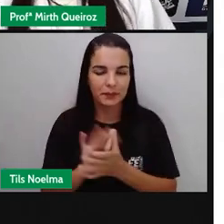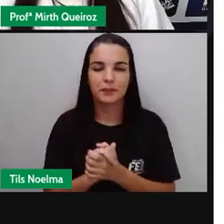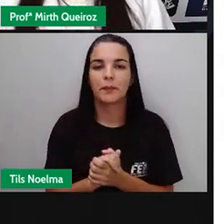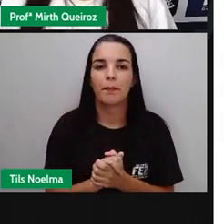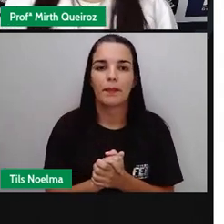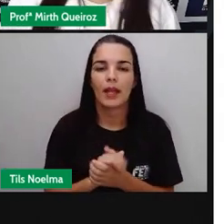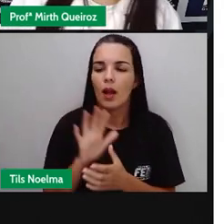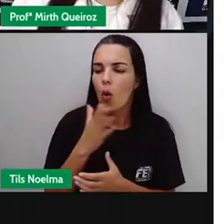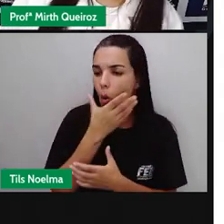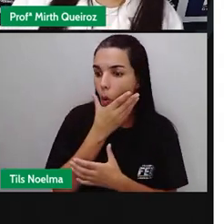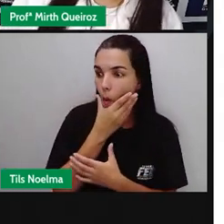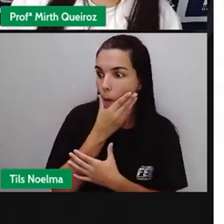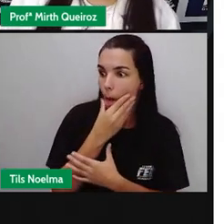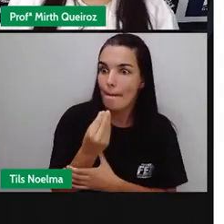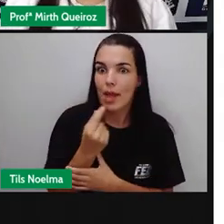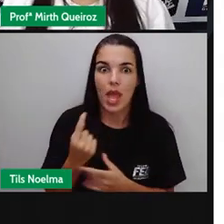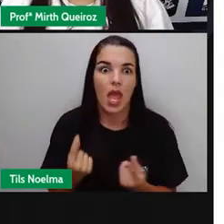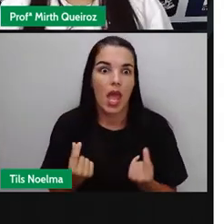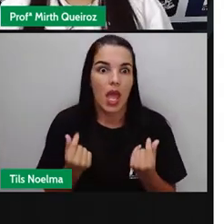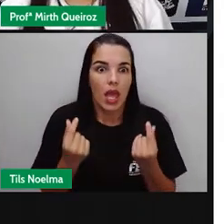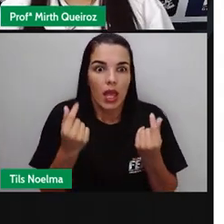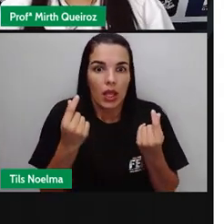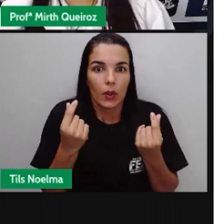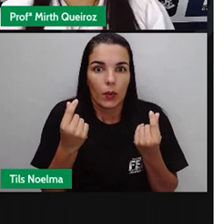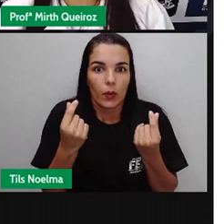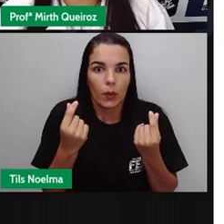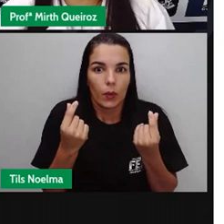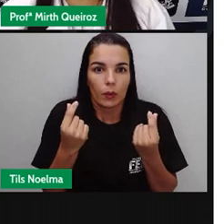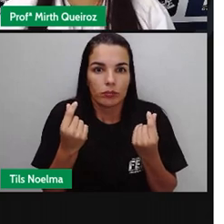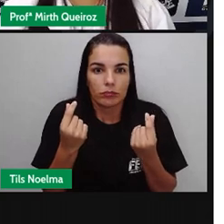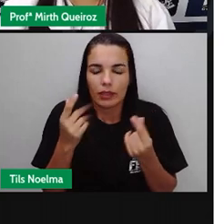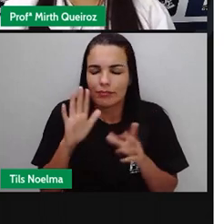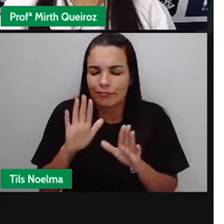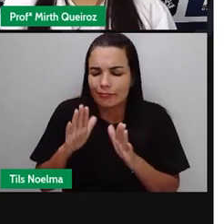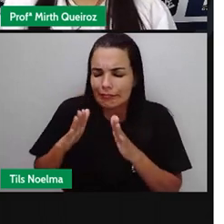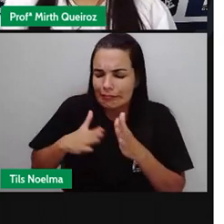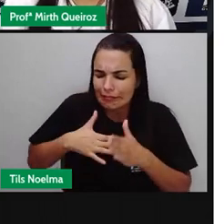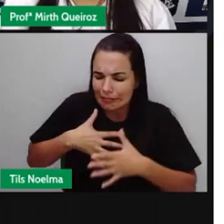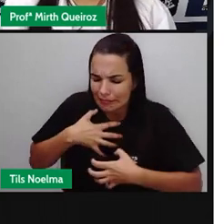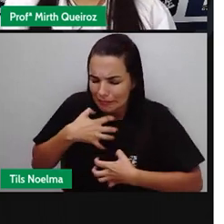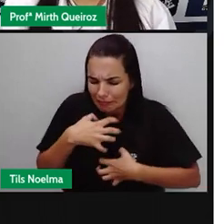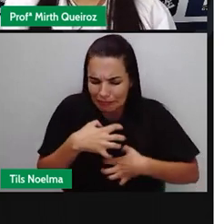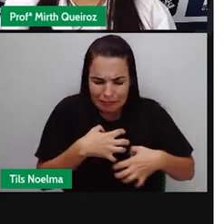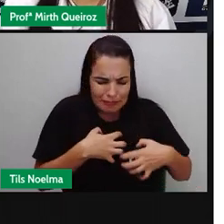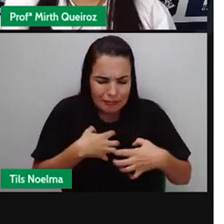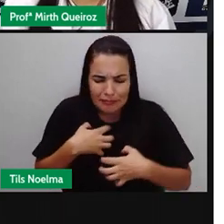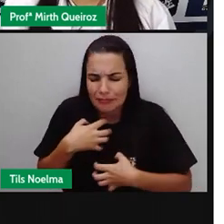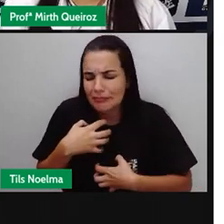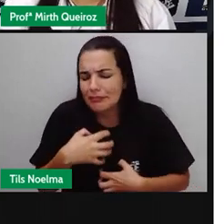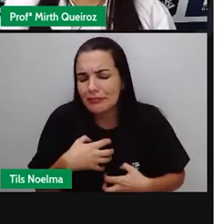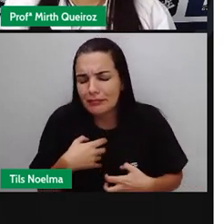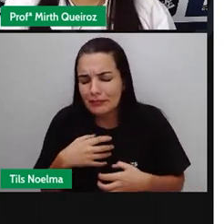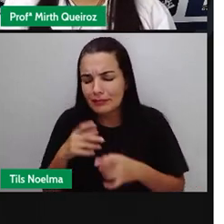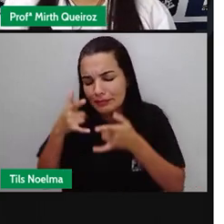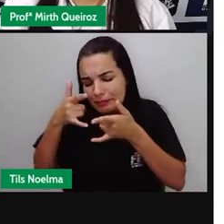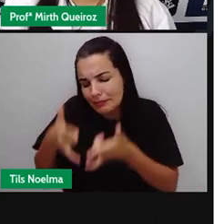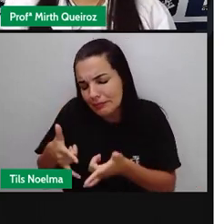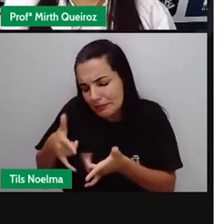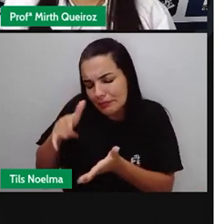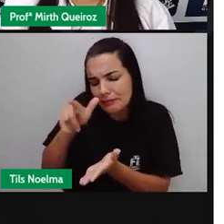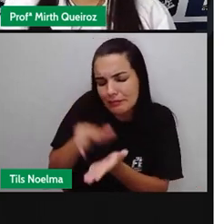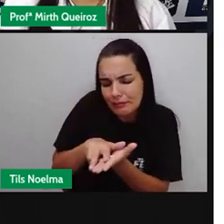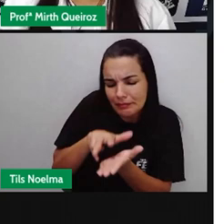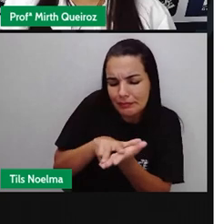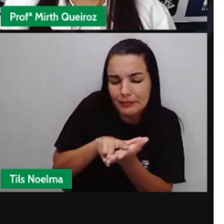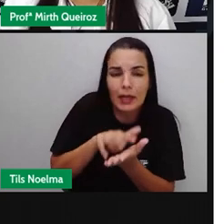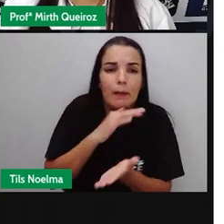Um homem rico agonizava em seu leito de morte, pressentindo que o fim estava próximo. Perdi